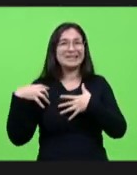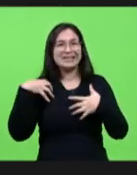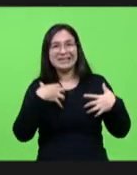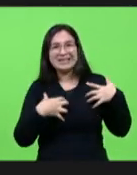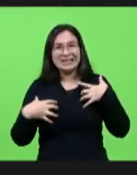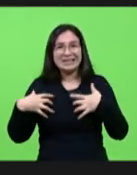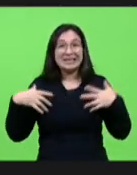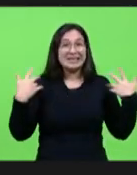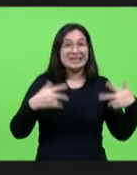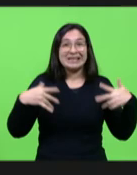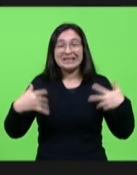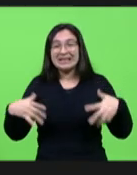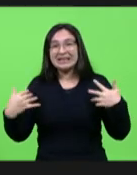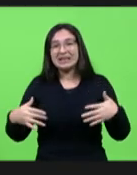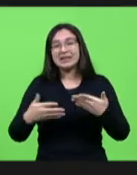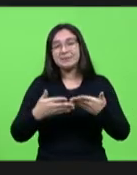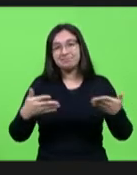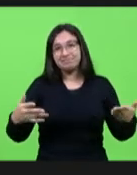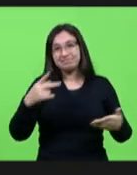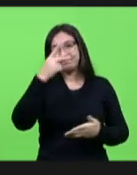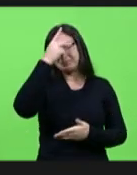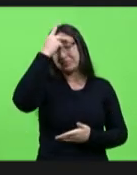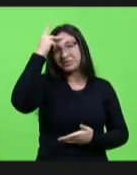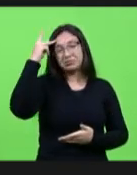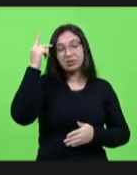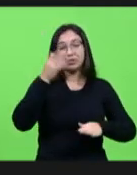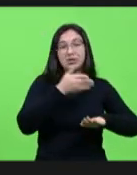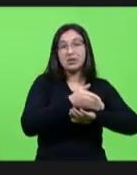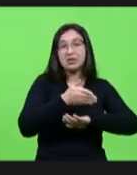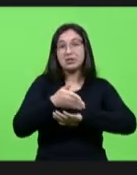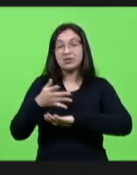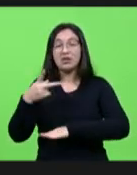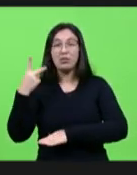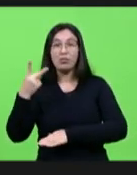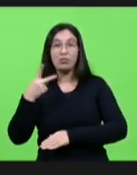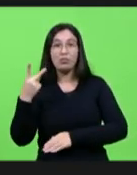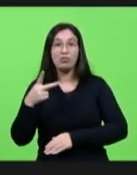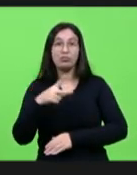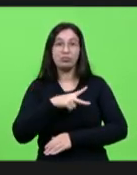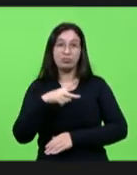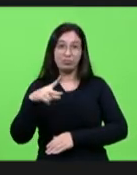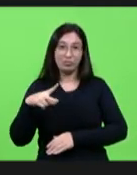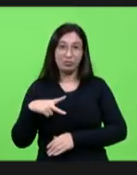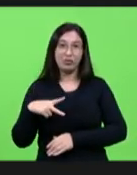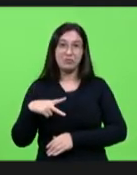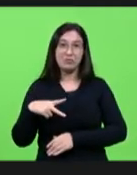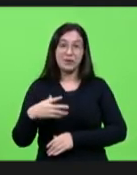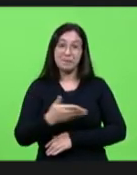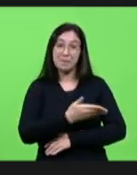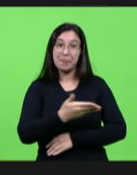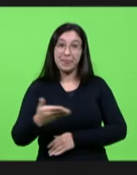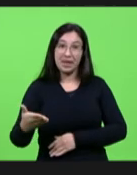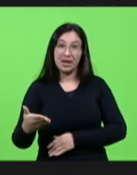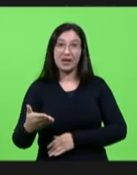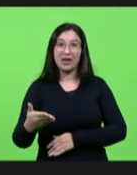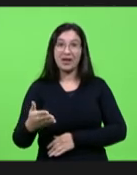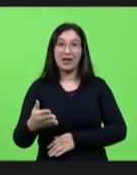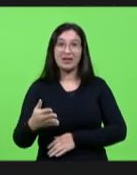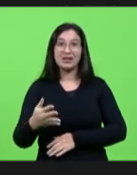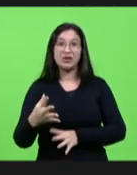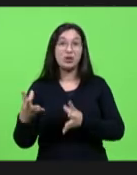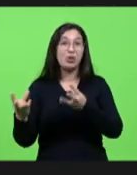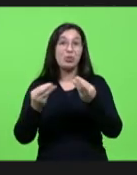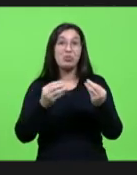no acesso às políticas públicas nesse público ainda desconhecido